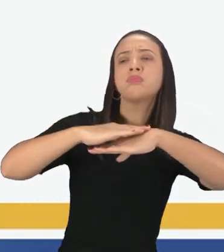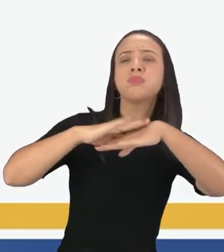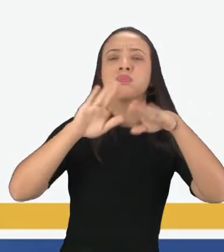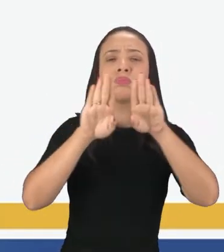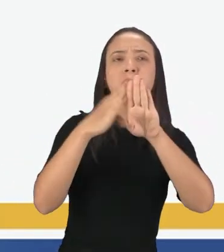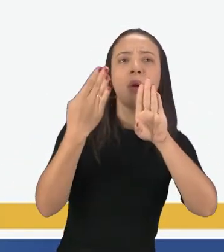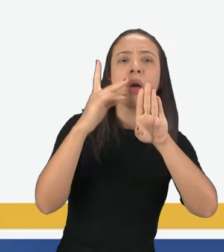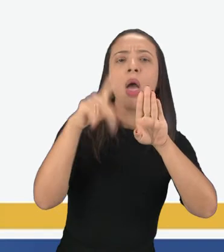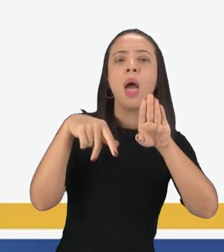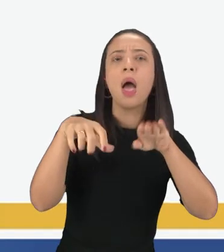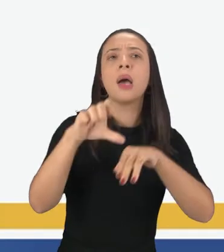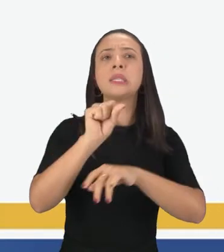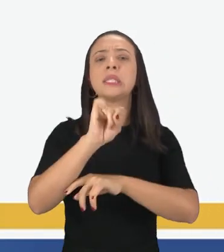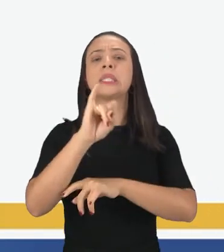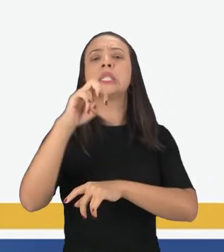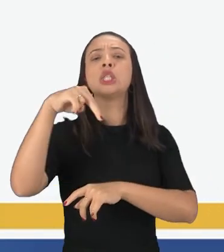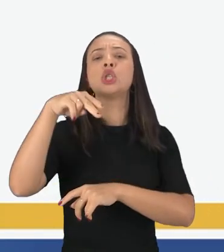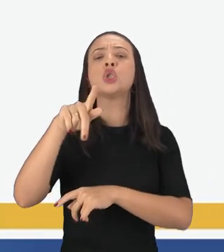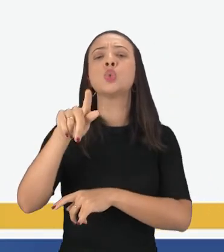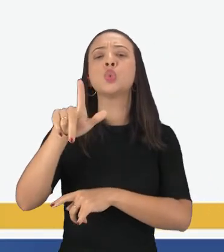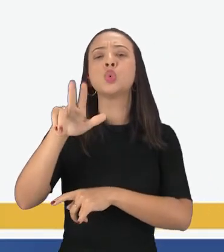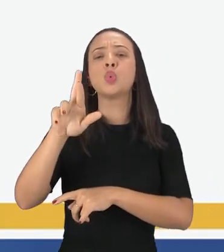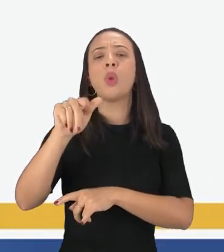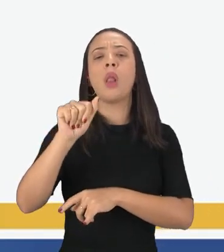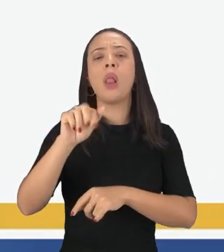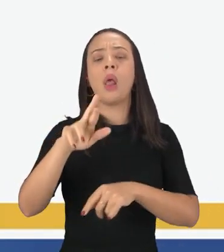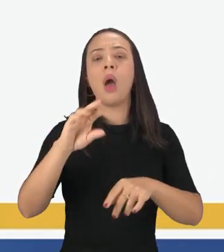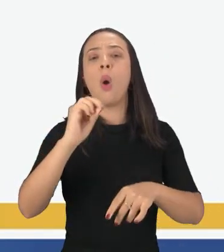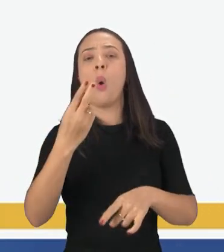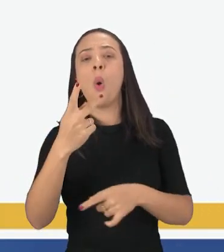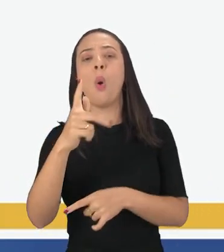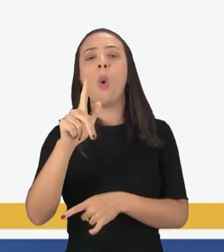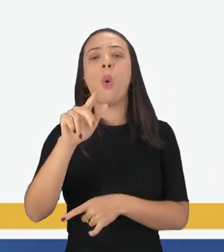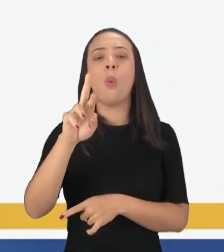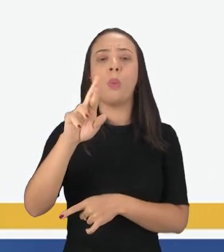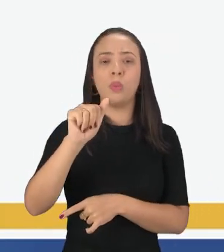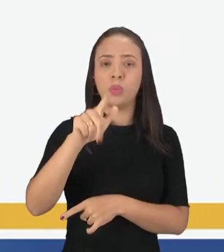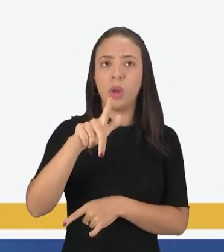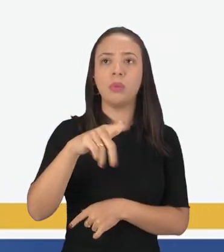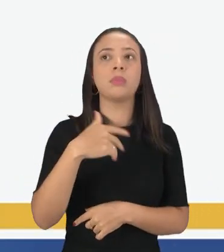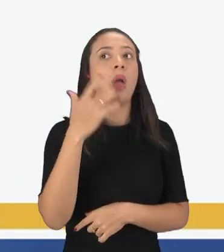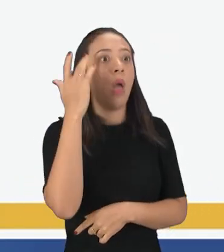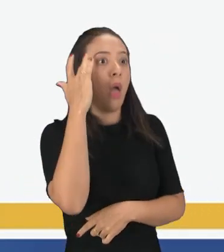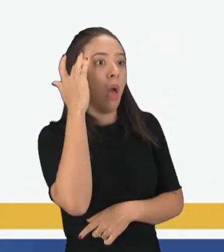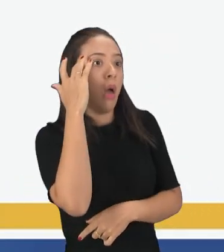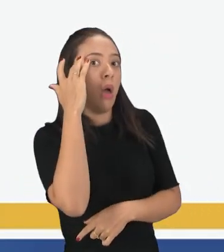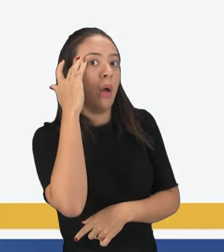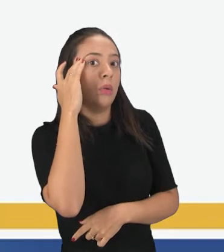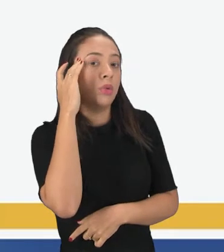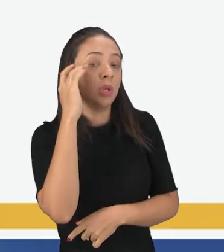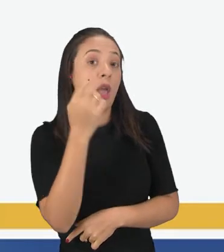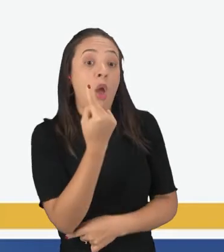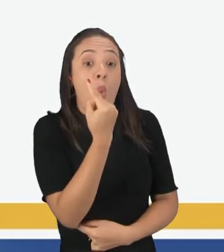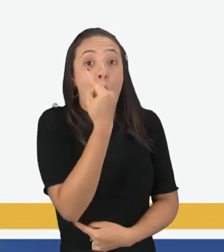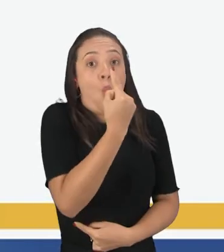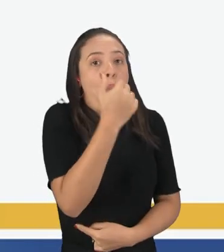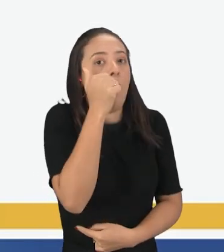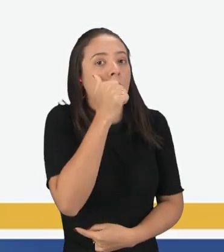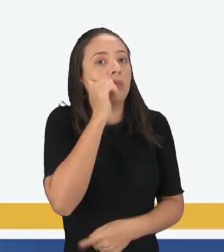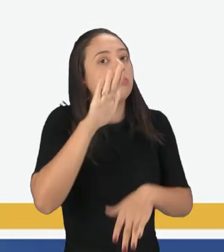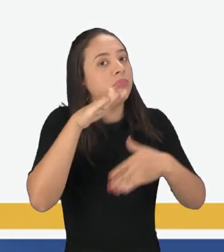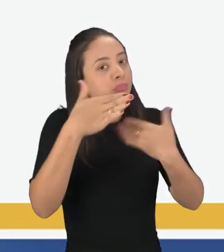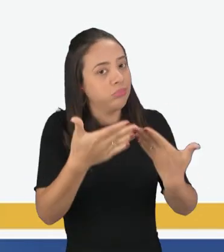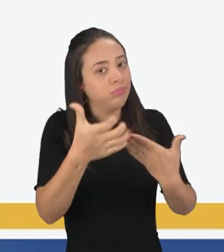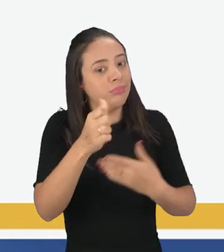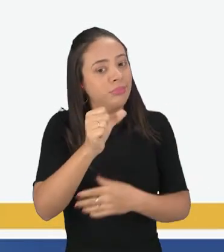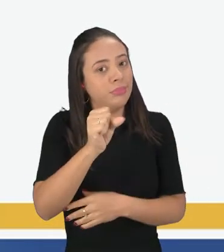É singular ou plural? Aline respondeu, singular, né? Que está se referindo a uma mulher. Vocês